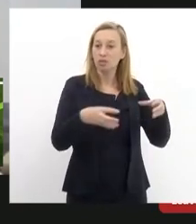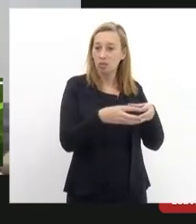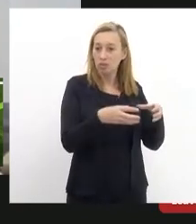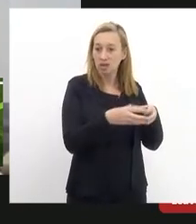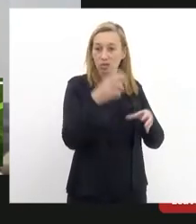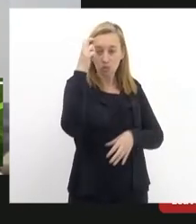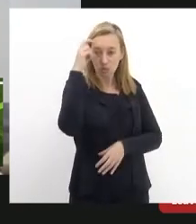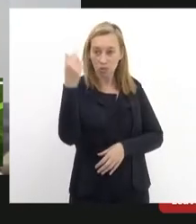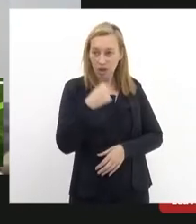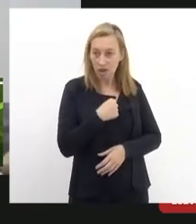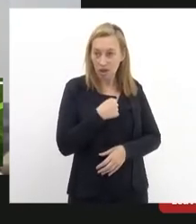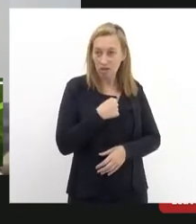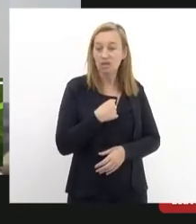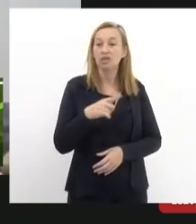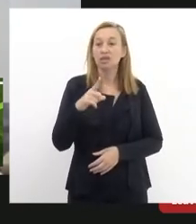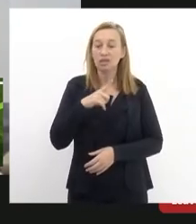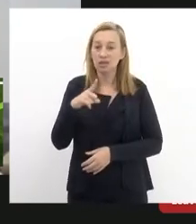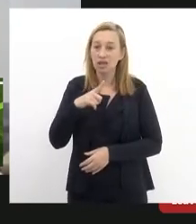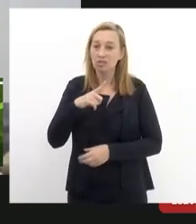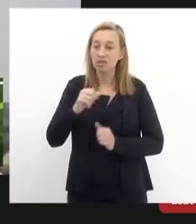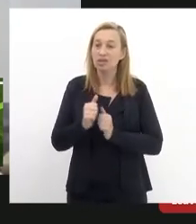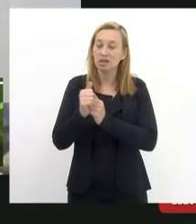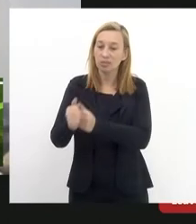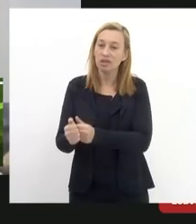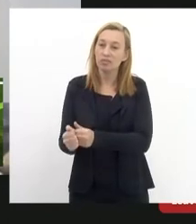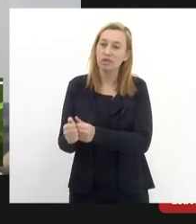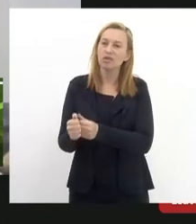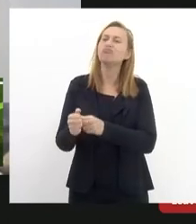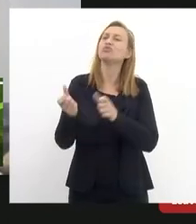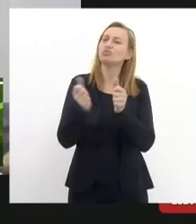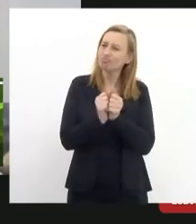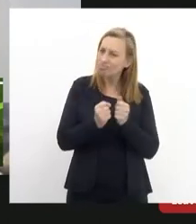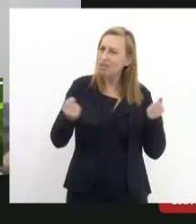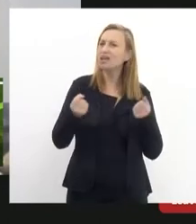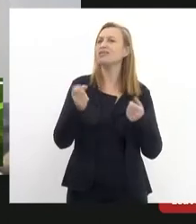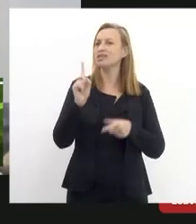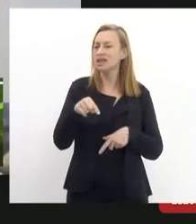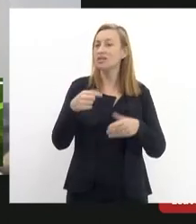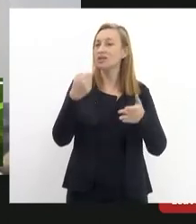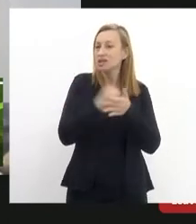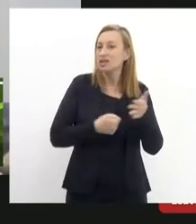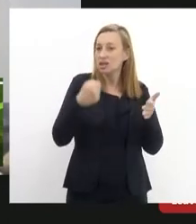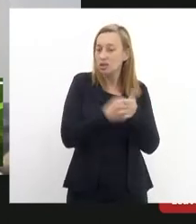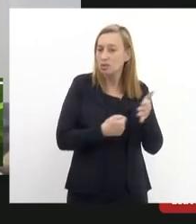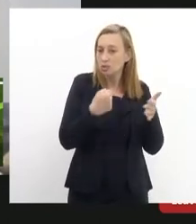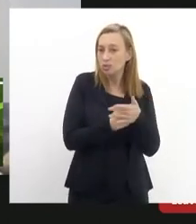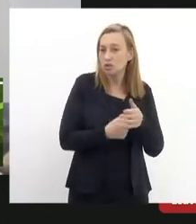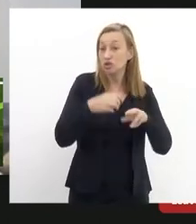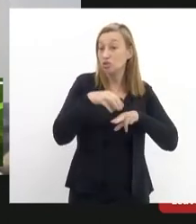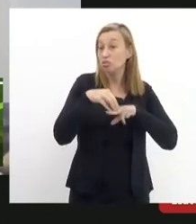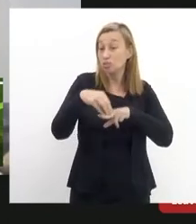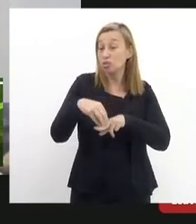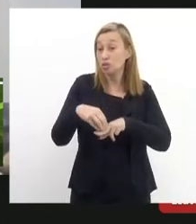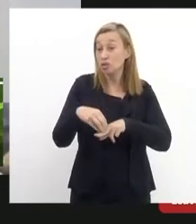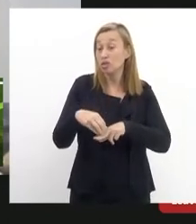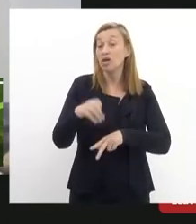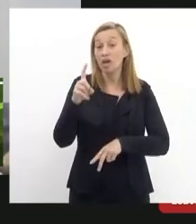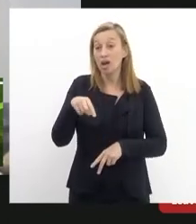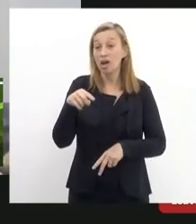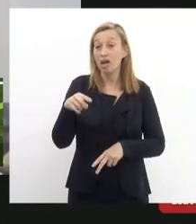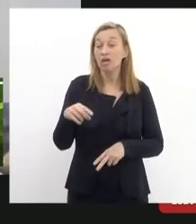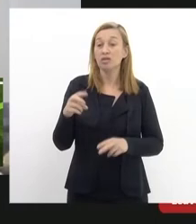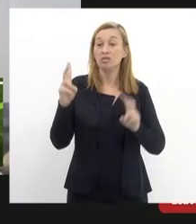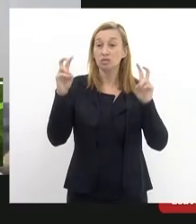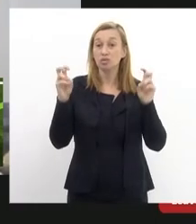e nós temos um alinhamento muito grande com essa luta do bonde de Santa Tereza porque para além de ser uma questão do